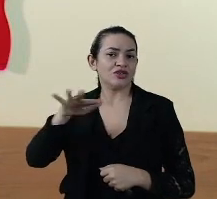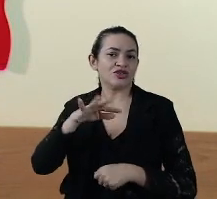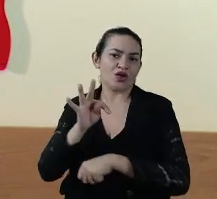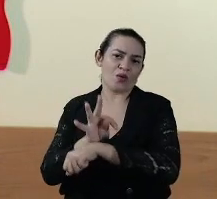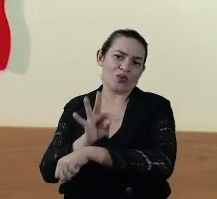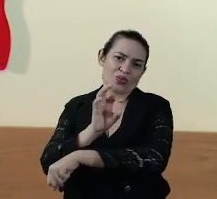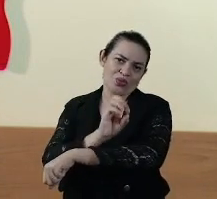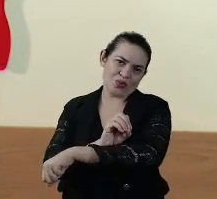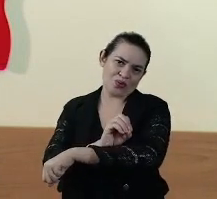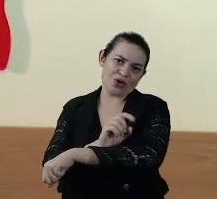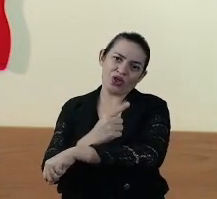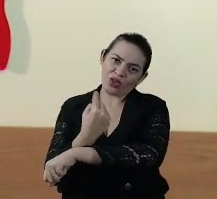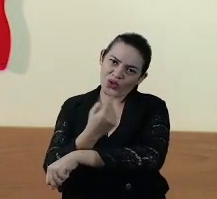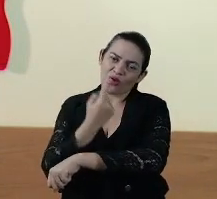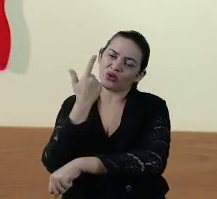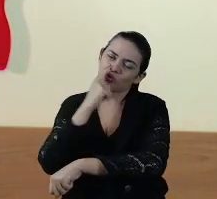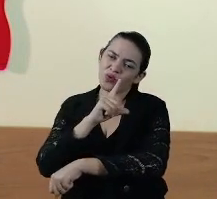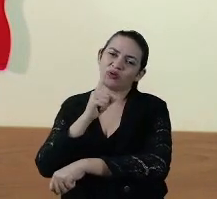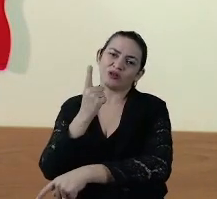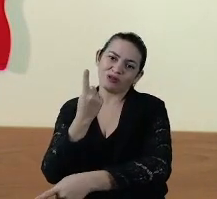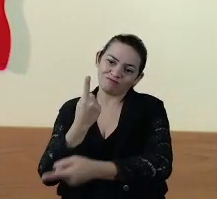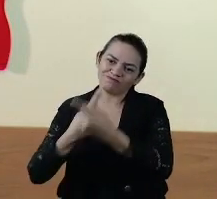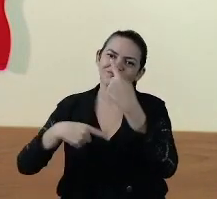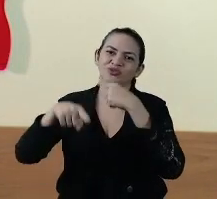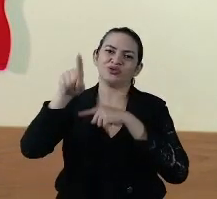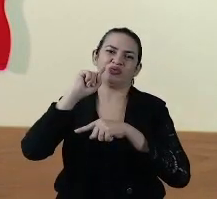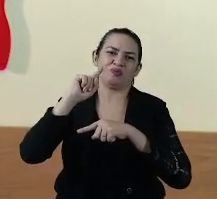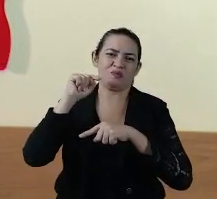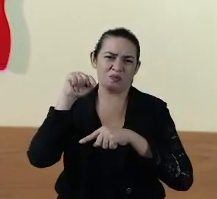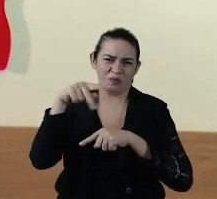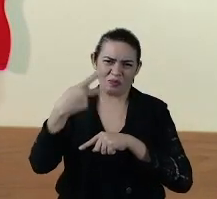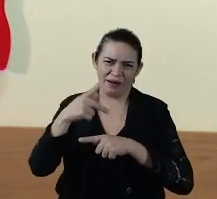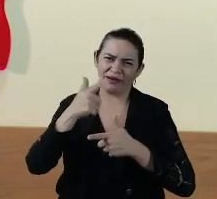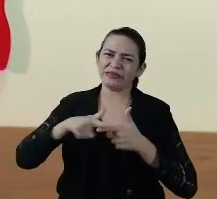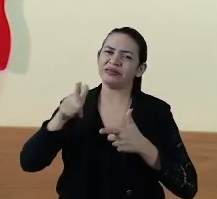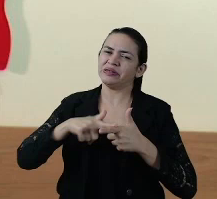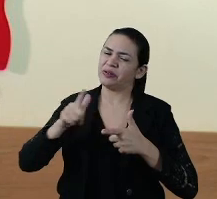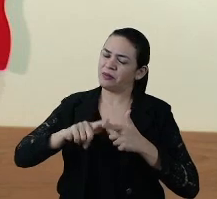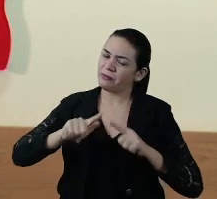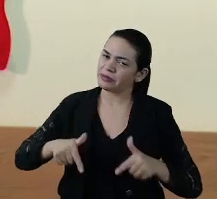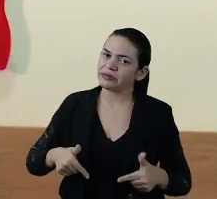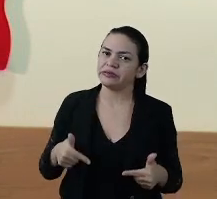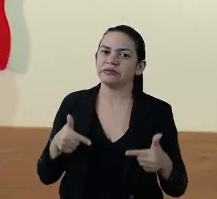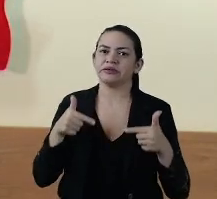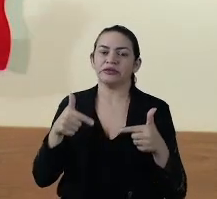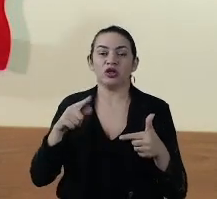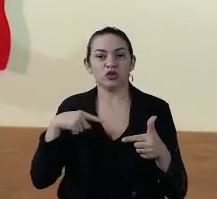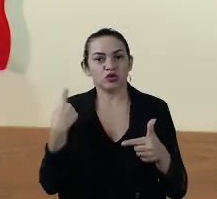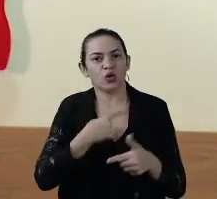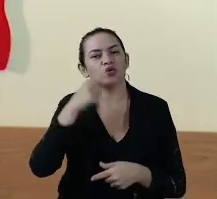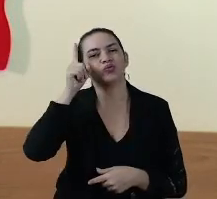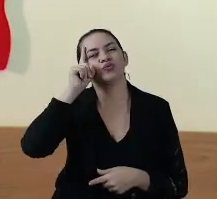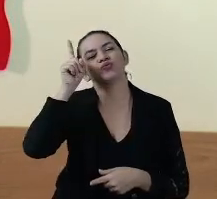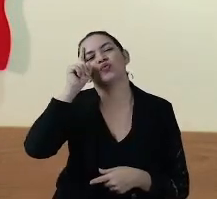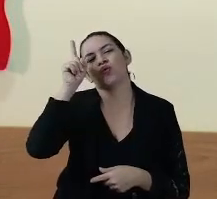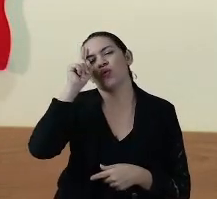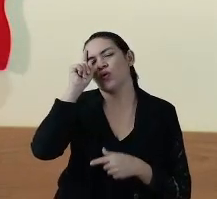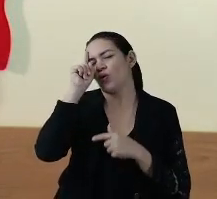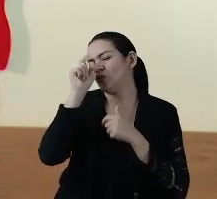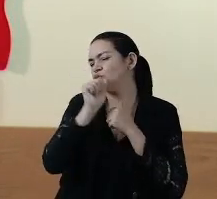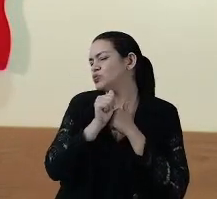que nós possamos superar este quadro desafiador. E estamos acompanhando todos os dias,